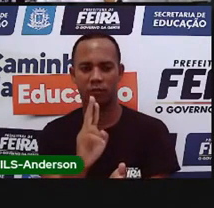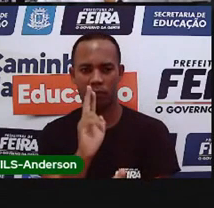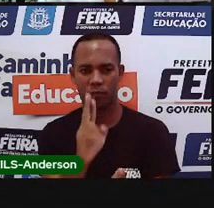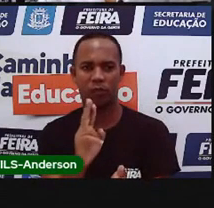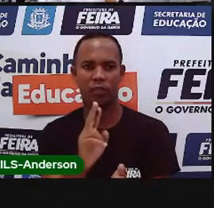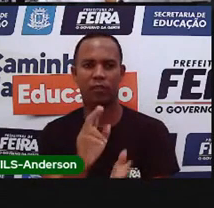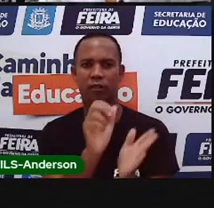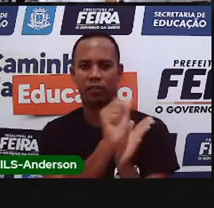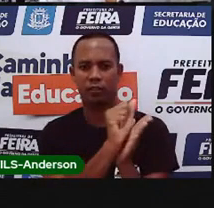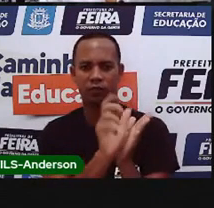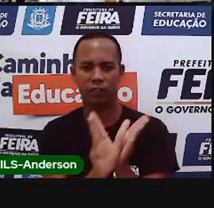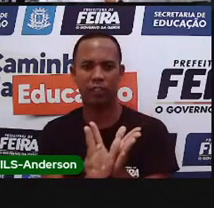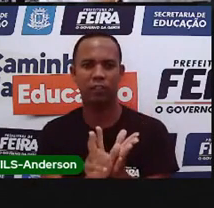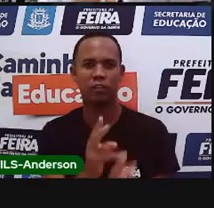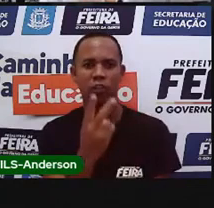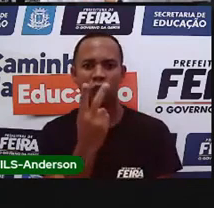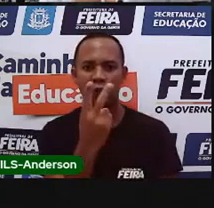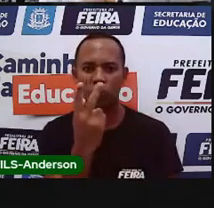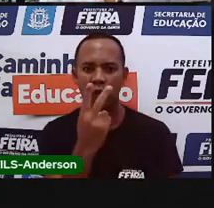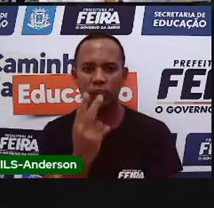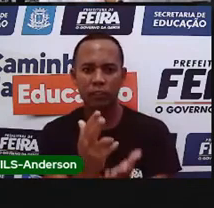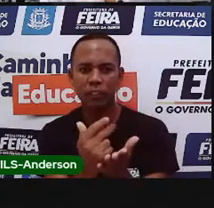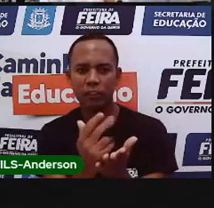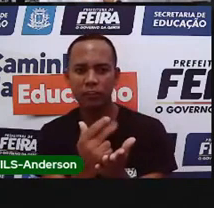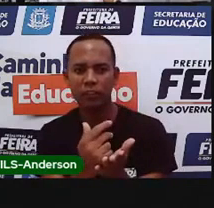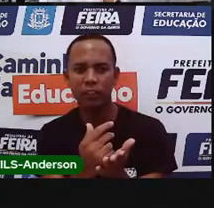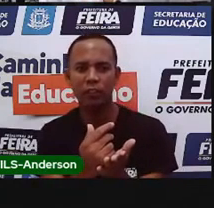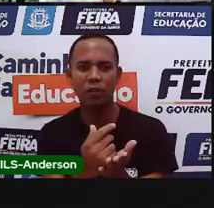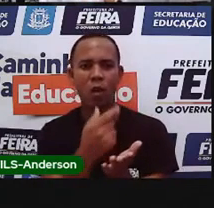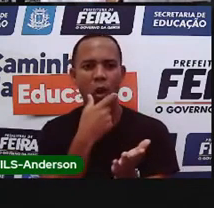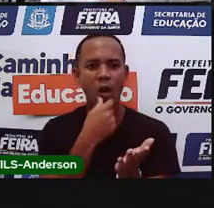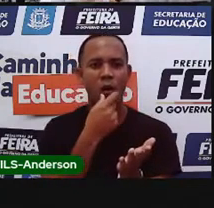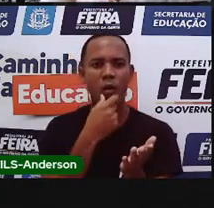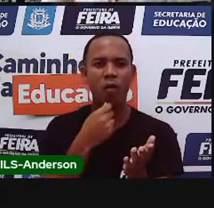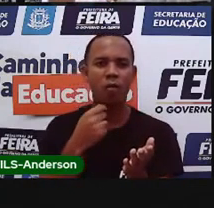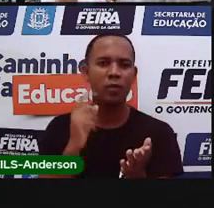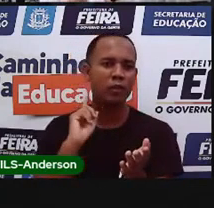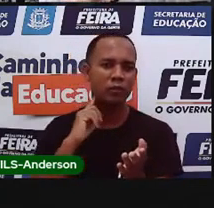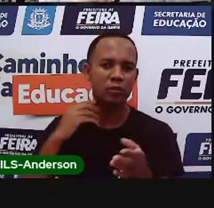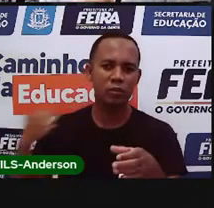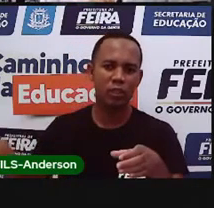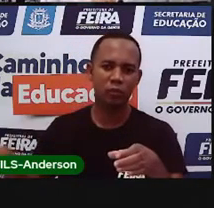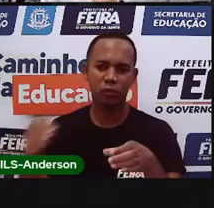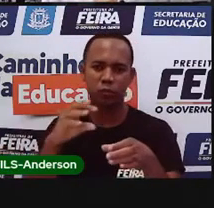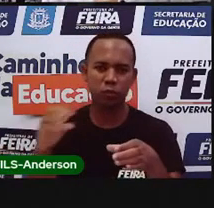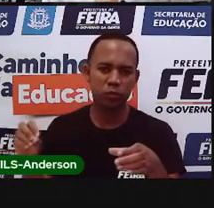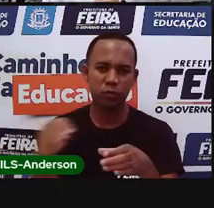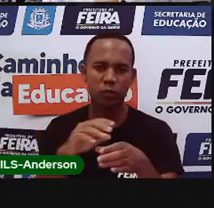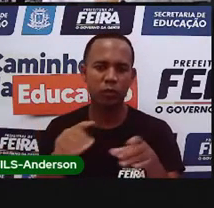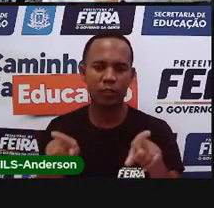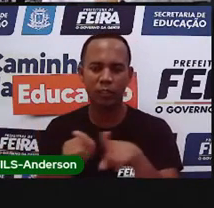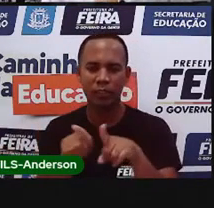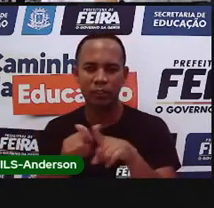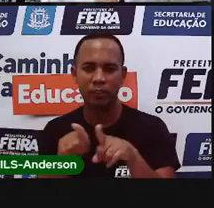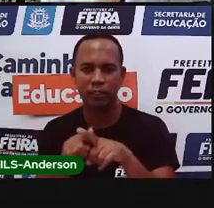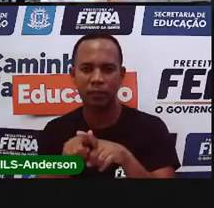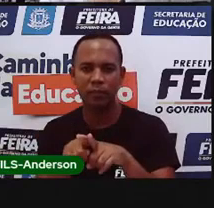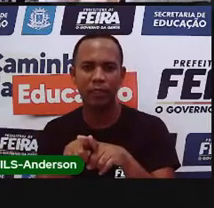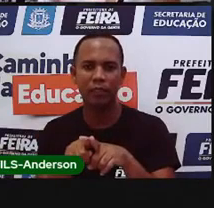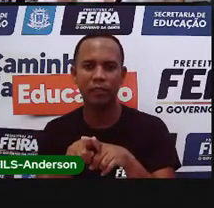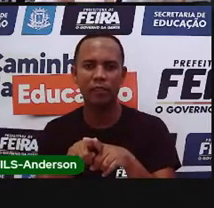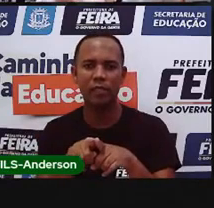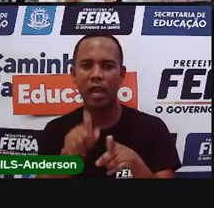Olha só. Duas imagens, né? Coleta de lixo em Feira de Santana e um vazamento de água na cidade de Salvador.